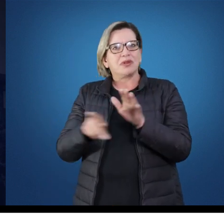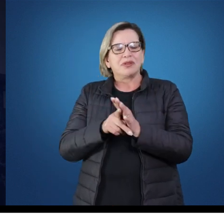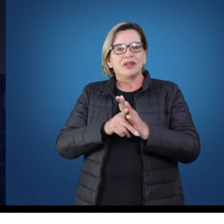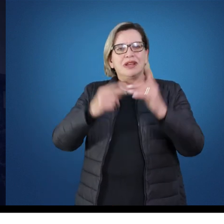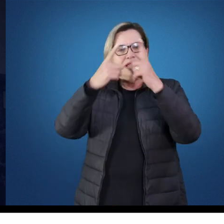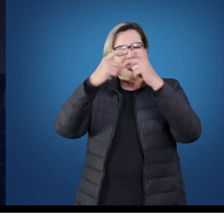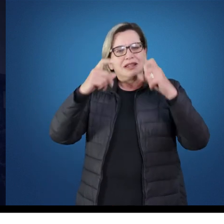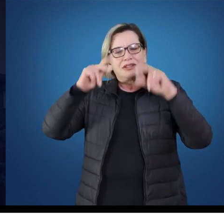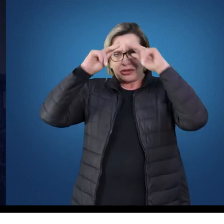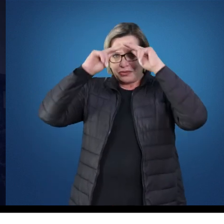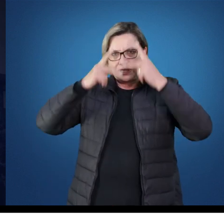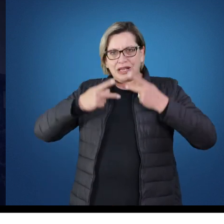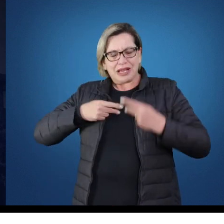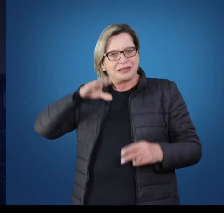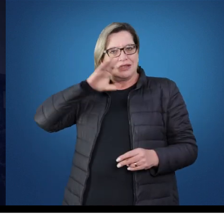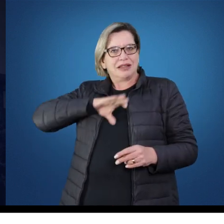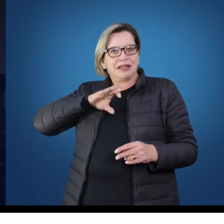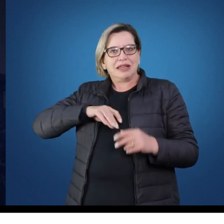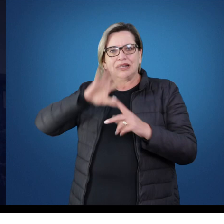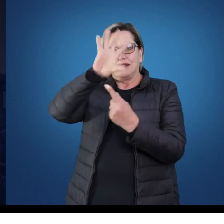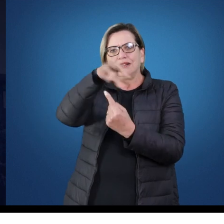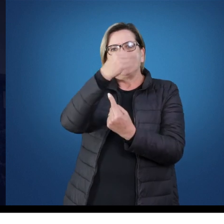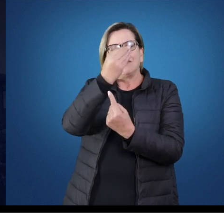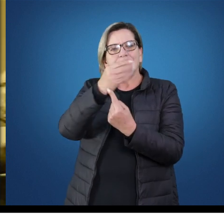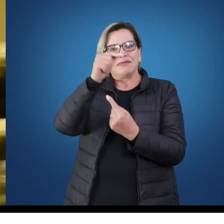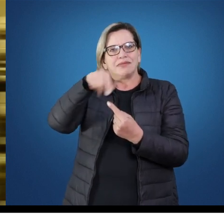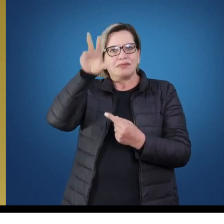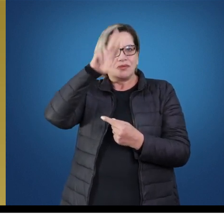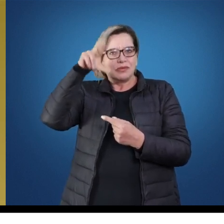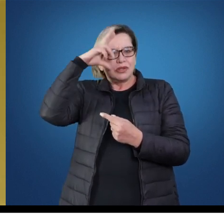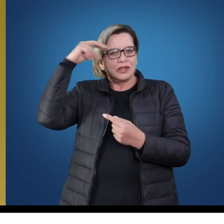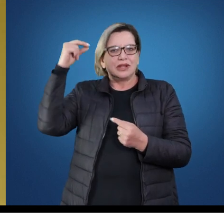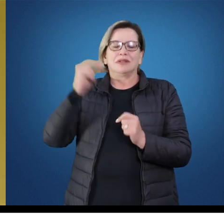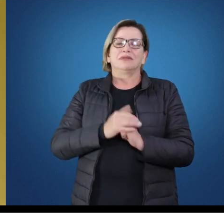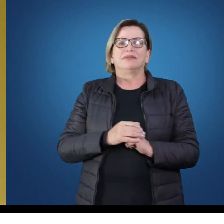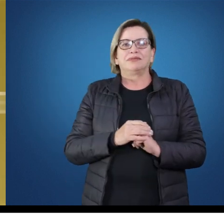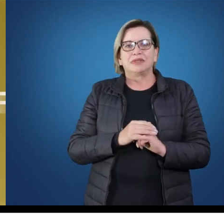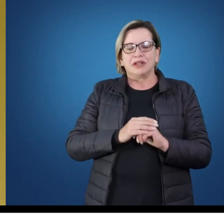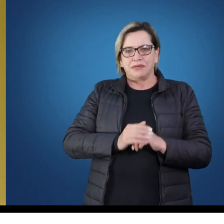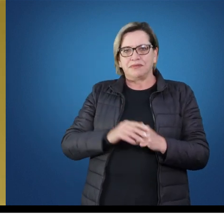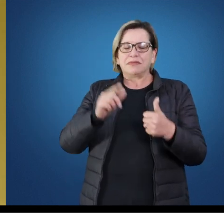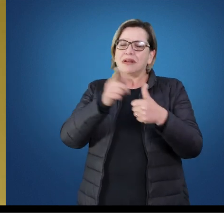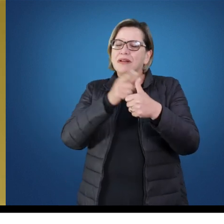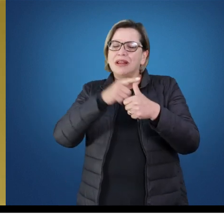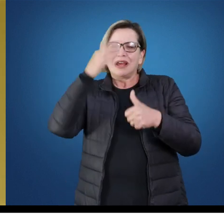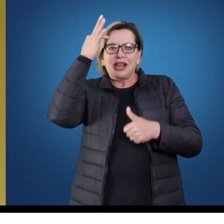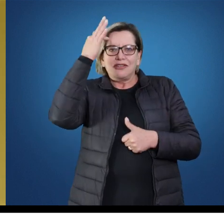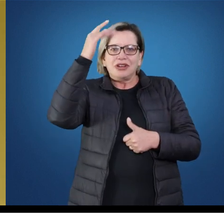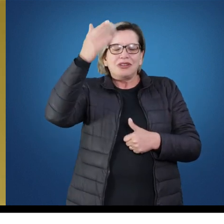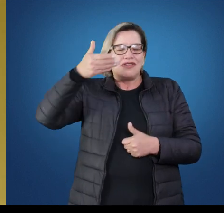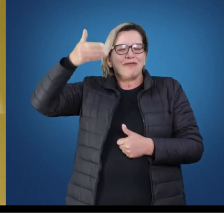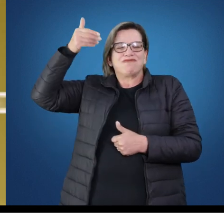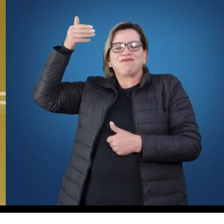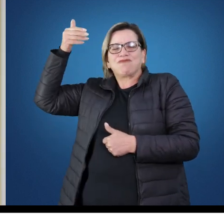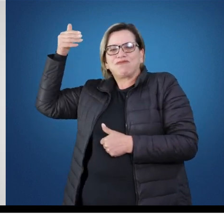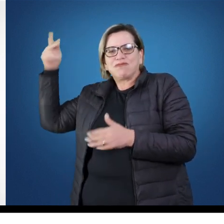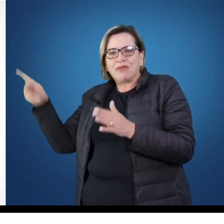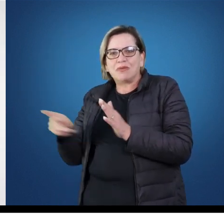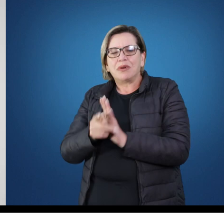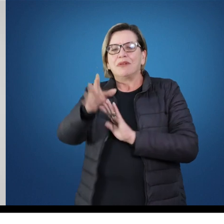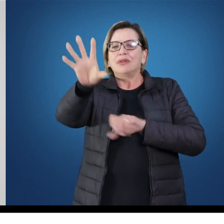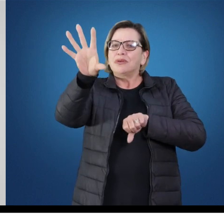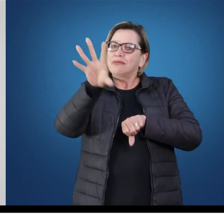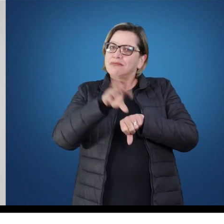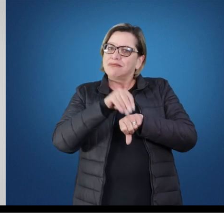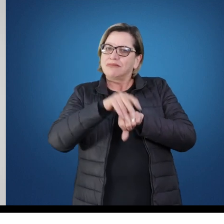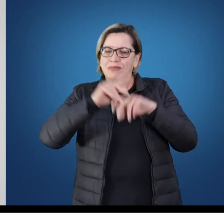humanas, letras e artes da Unicentro do Campo Santa Cruz. A filosofia é a mais antiga área do conhecimento humano.